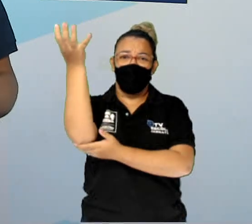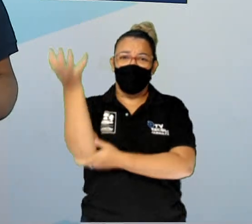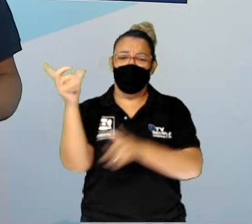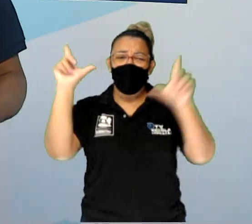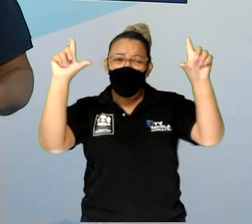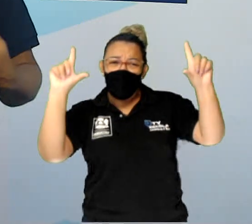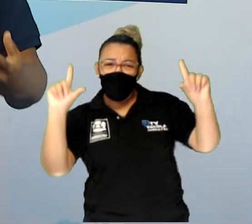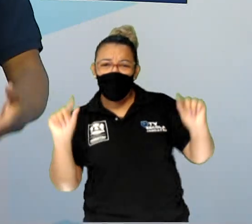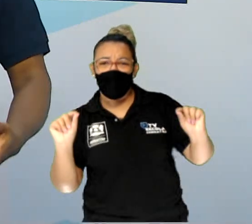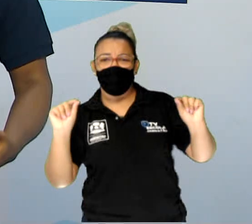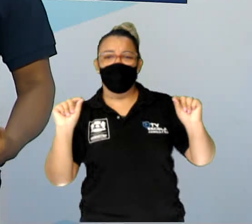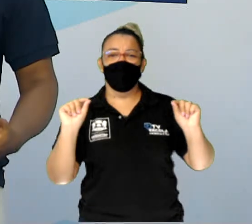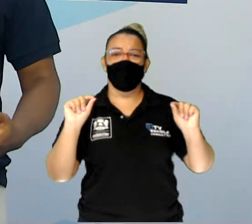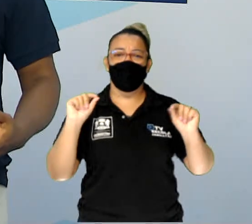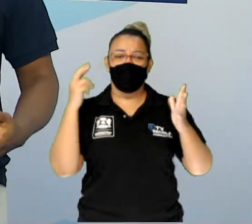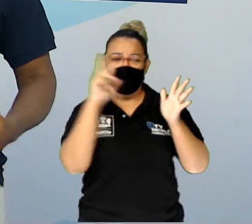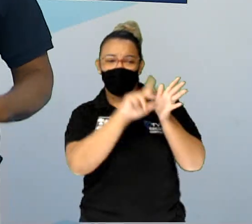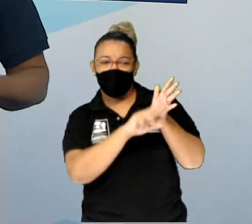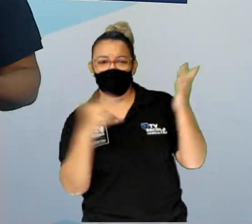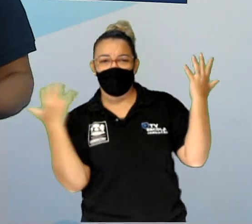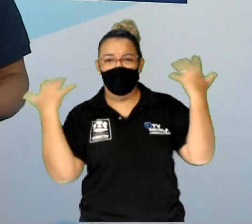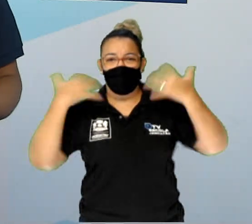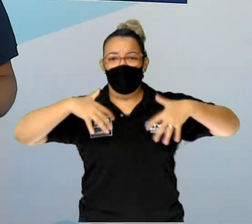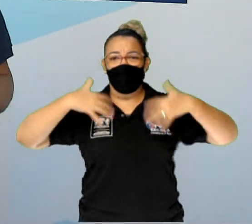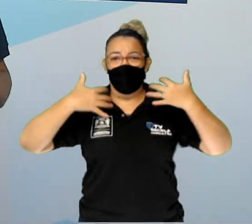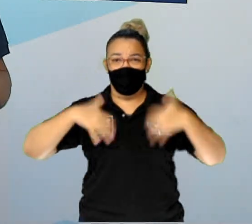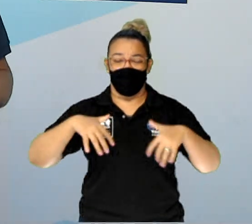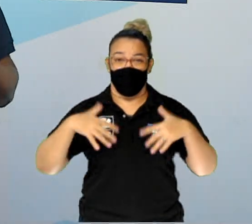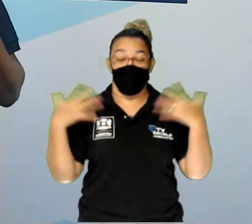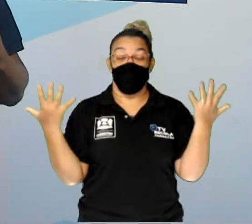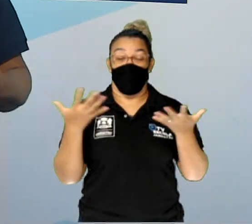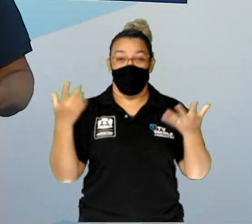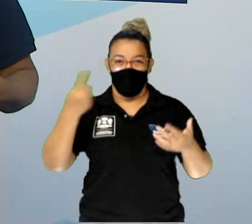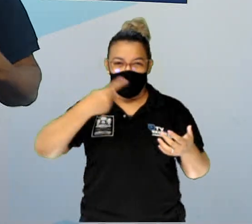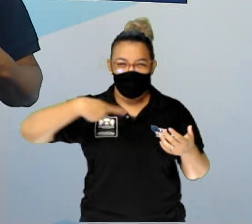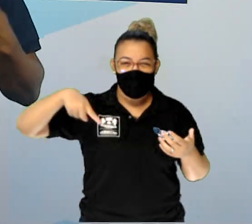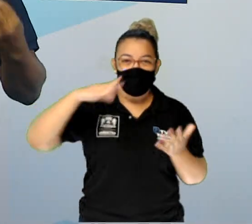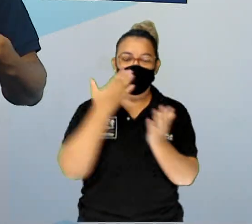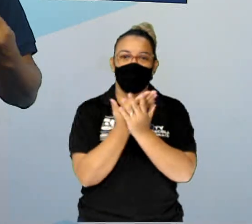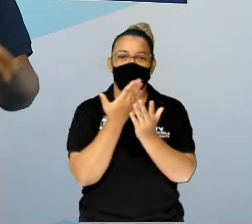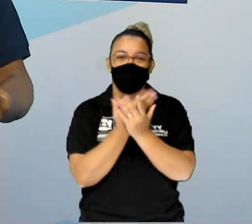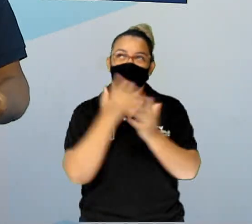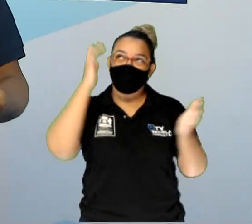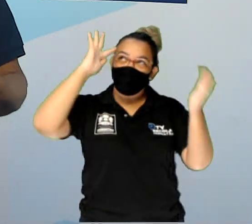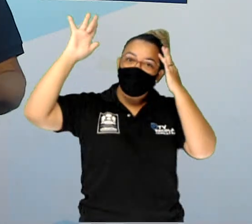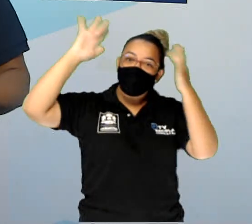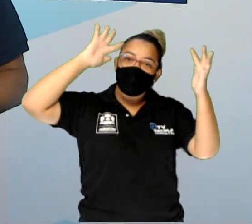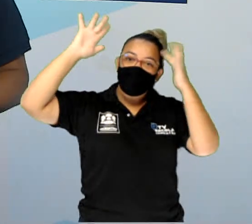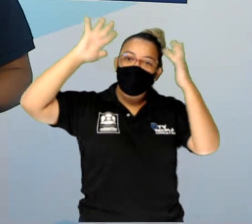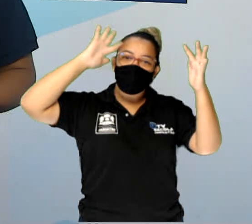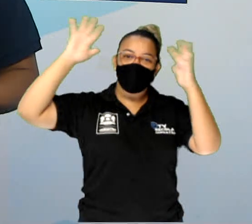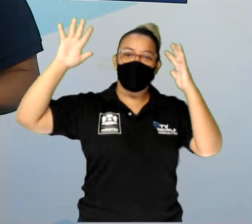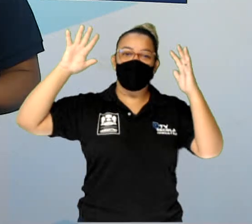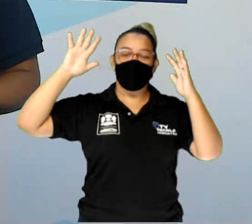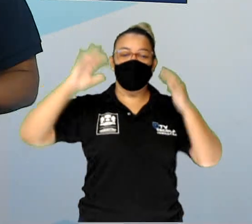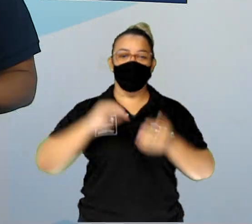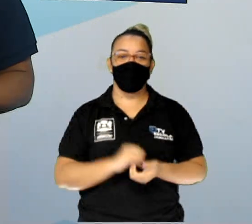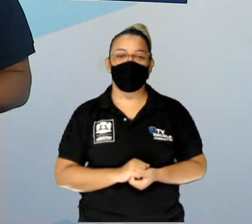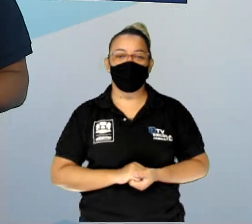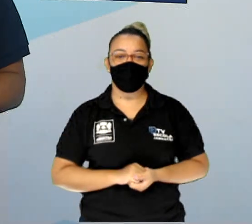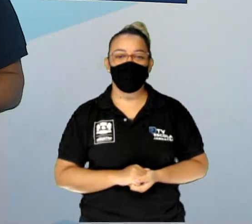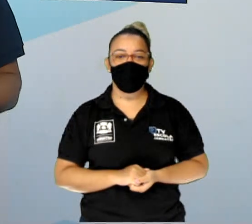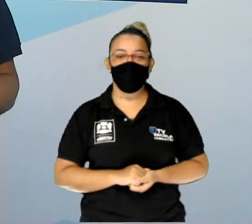diminuição dos recursos naturais. É por isso que nós, nesta aula, vamos refletir sobre essas ações.